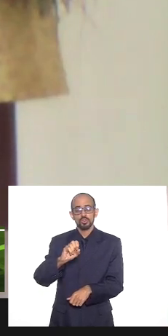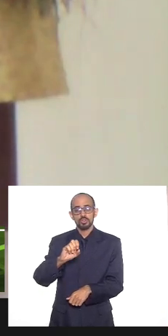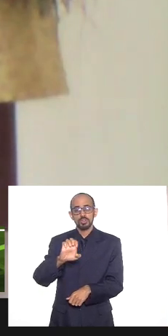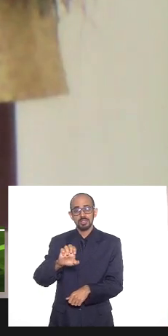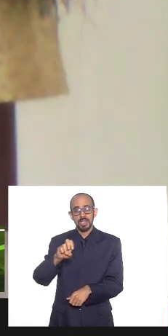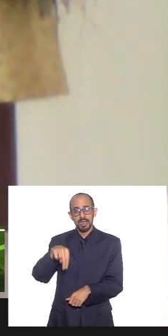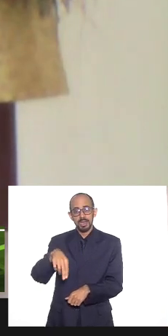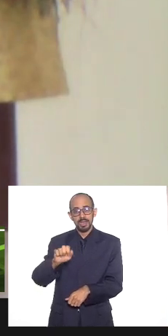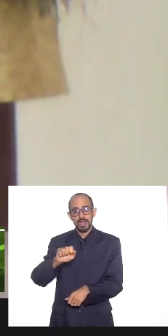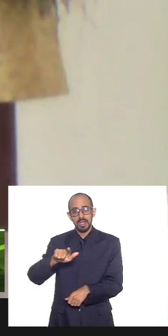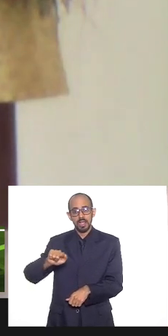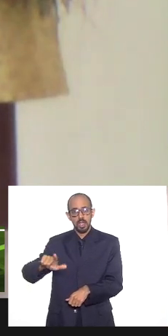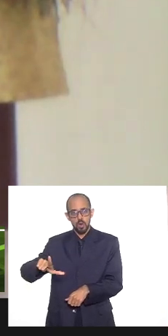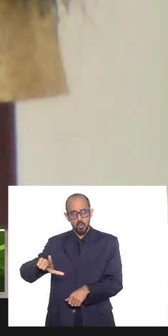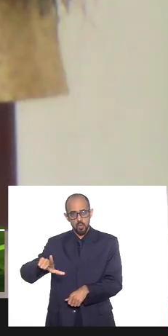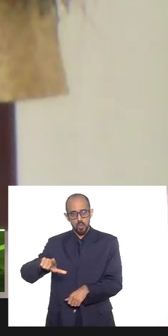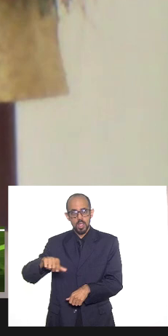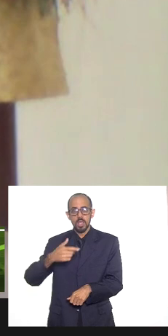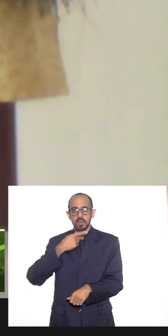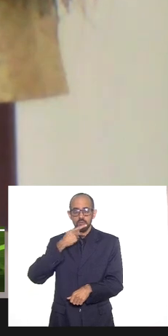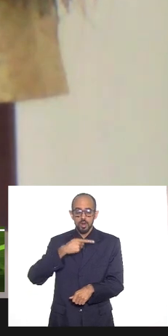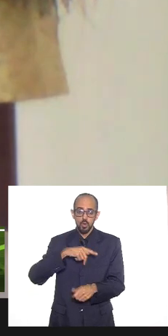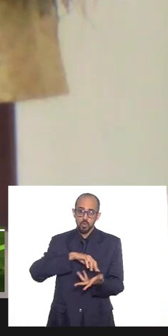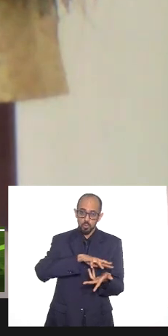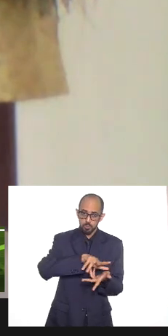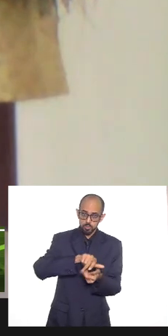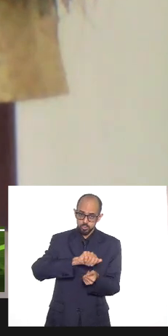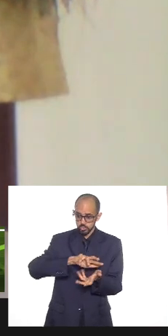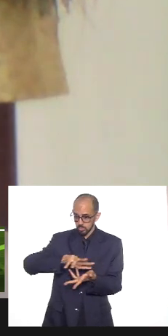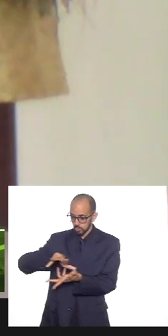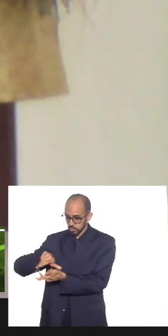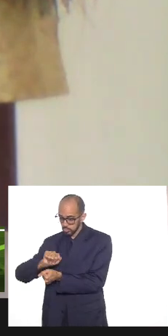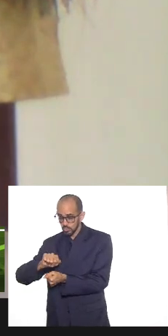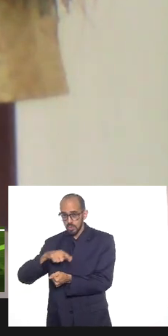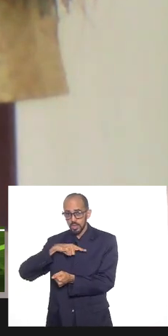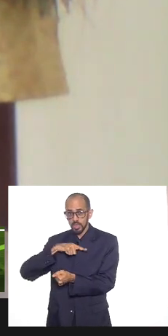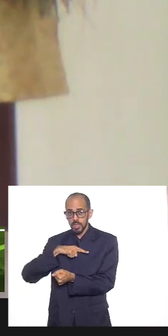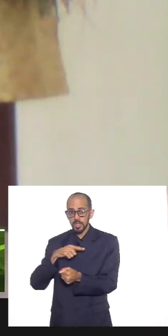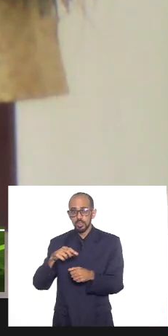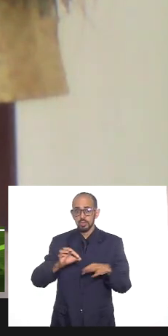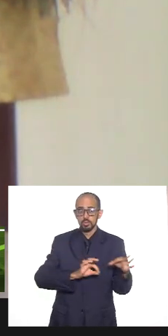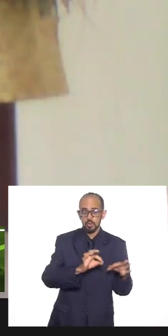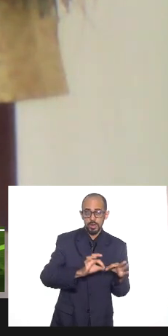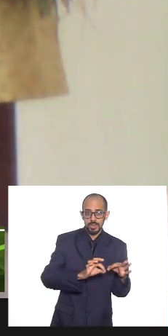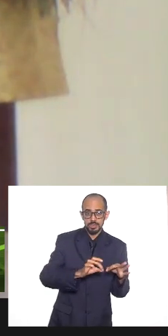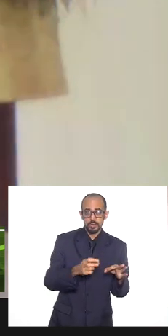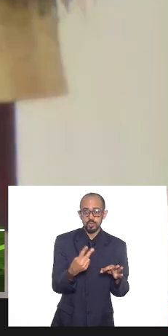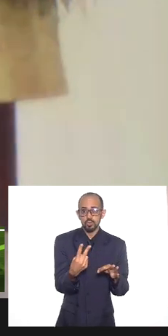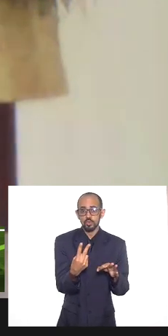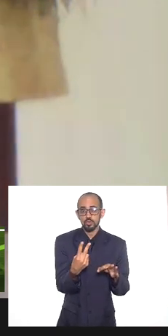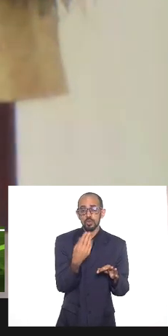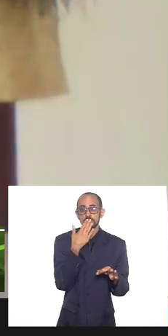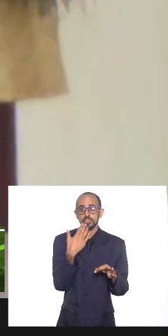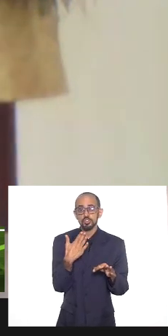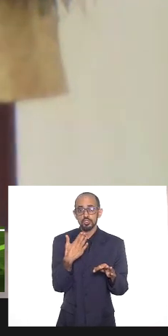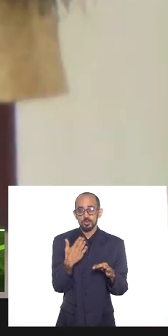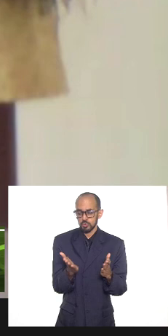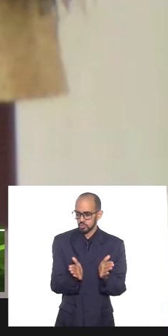organizado em duas dimensões civilizatórias ou civilizacionais.